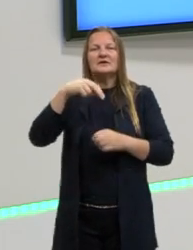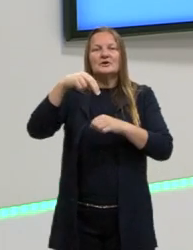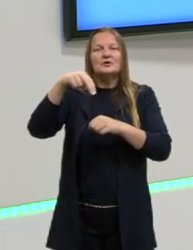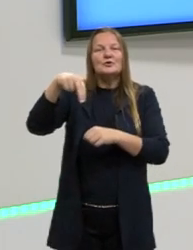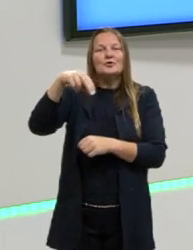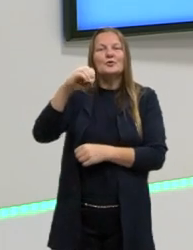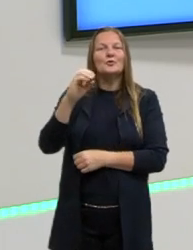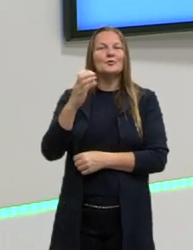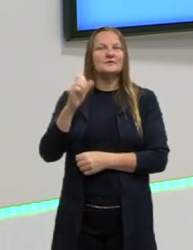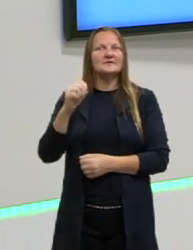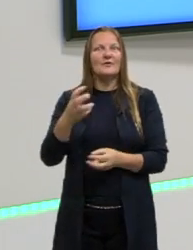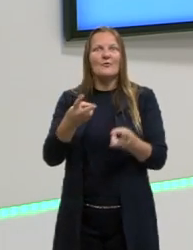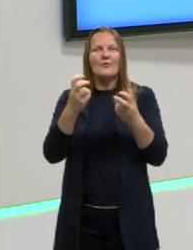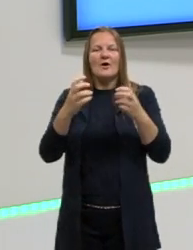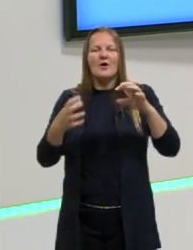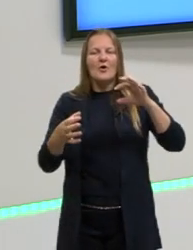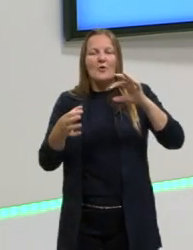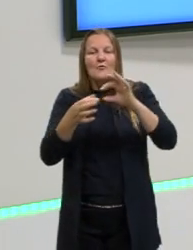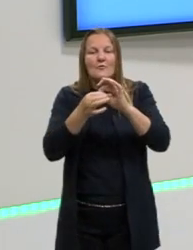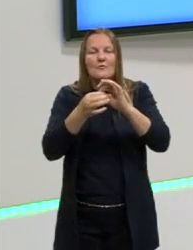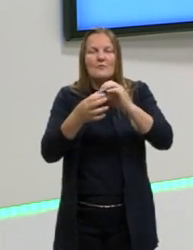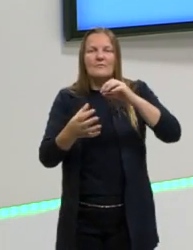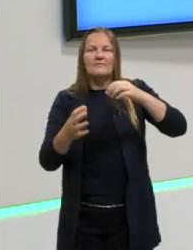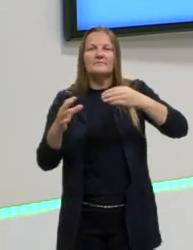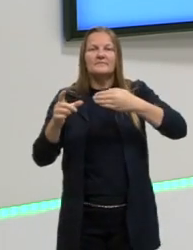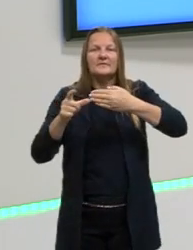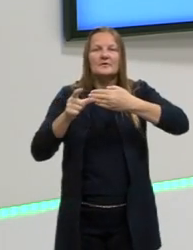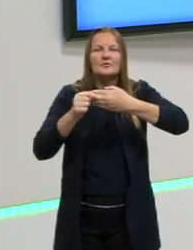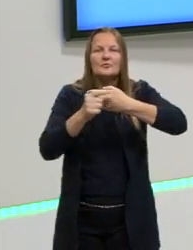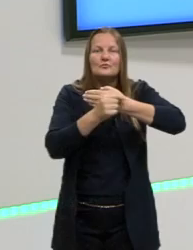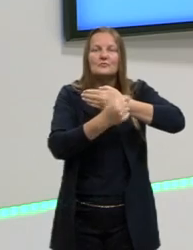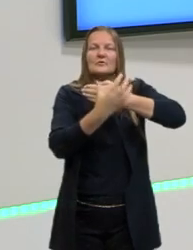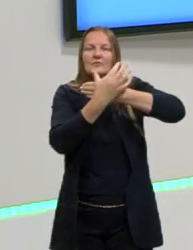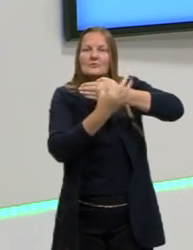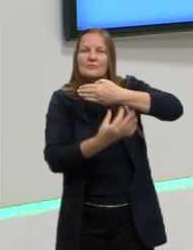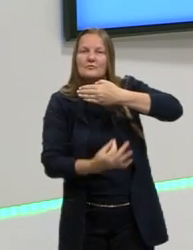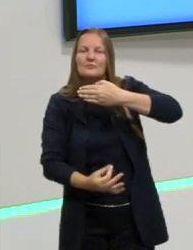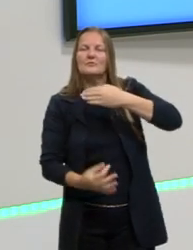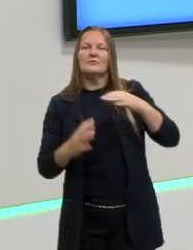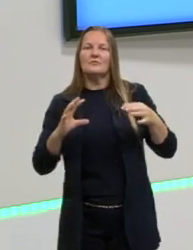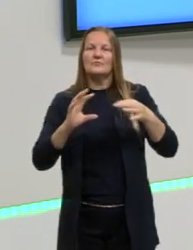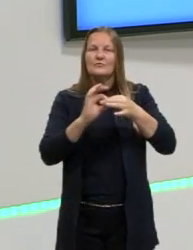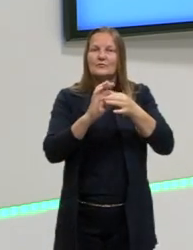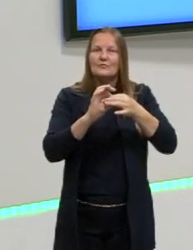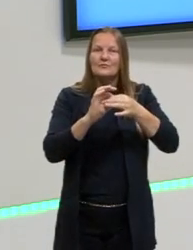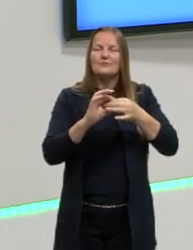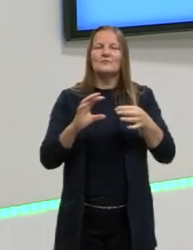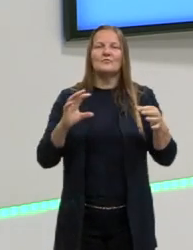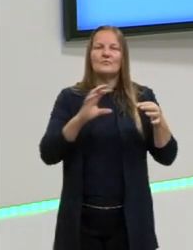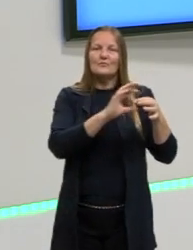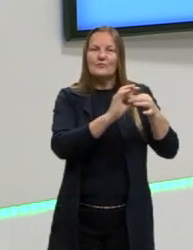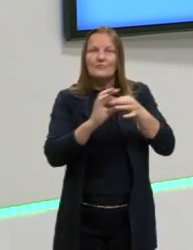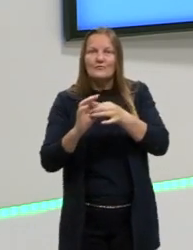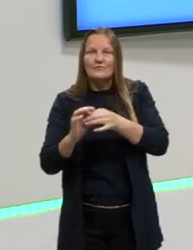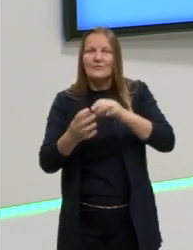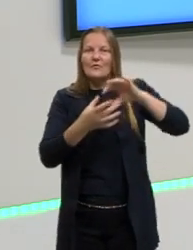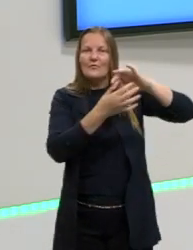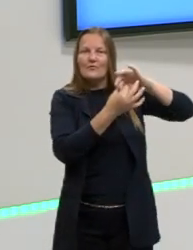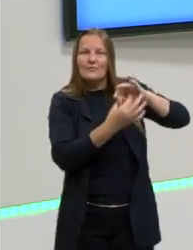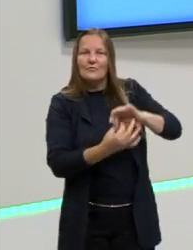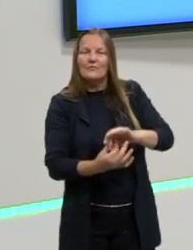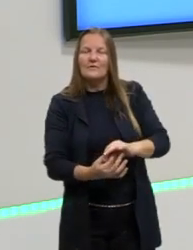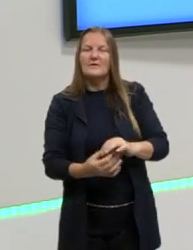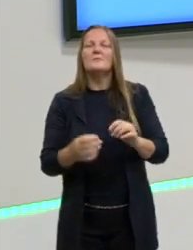que significa coesão e coerência de texto. a coesão e a coerência vão permitir essa clareza nesse texto.